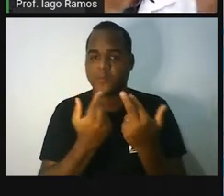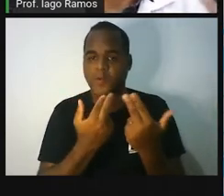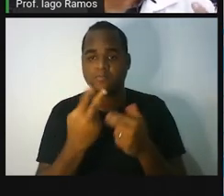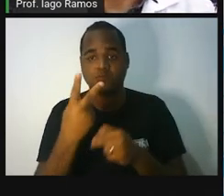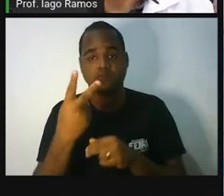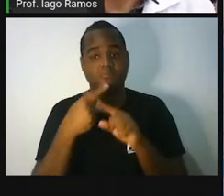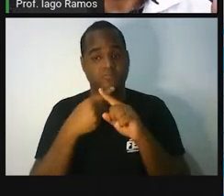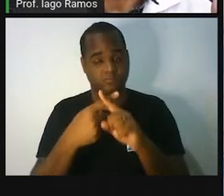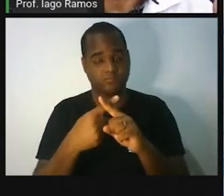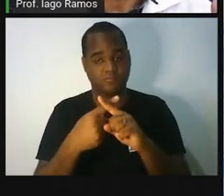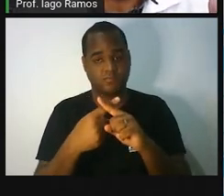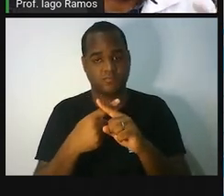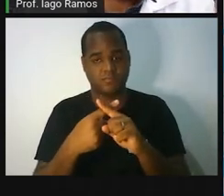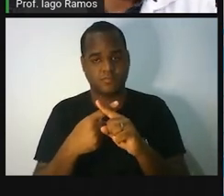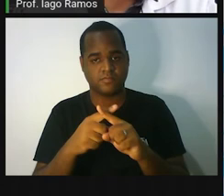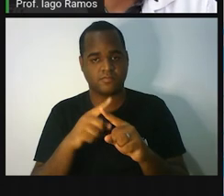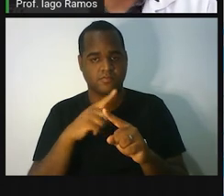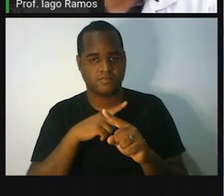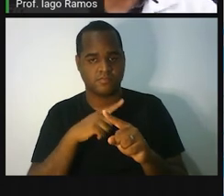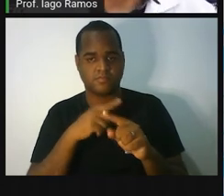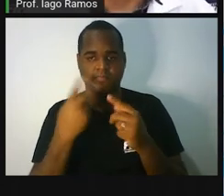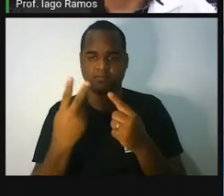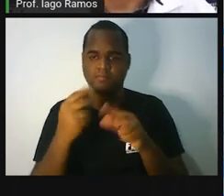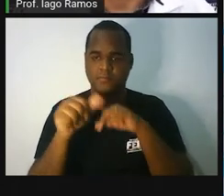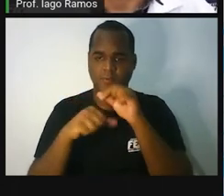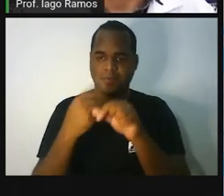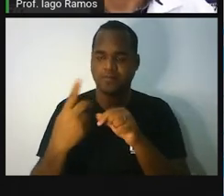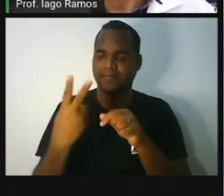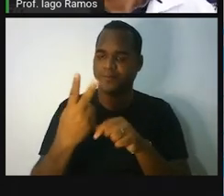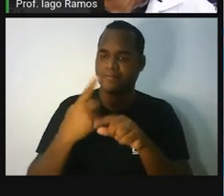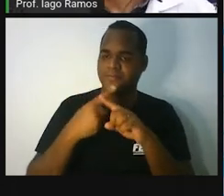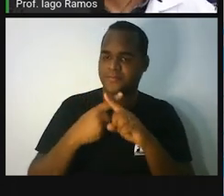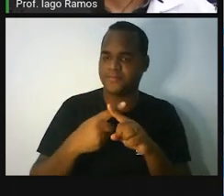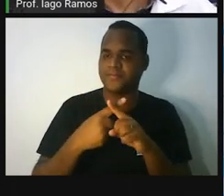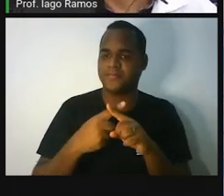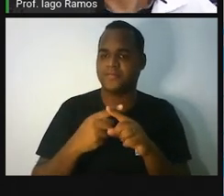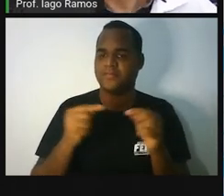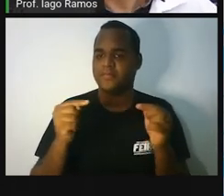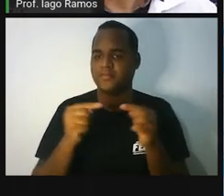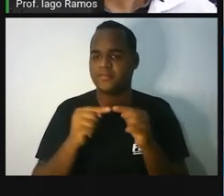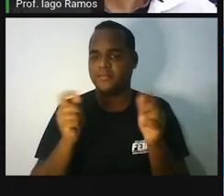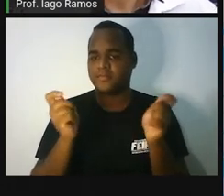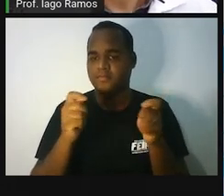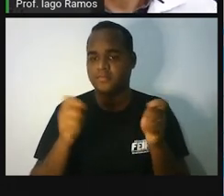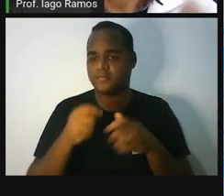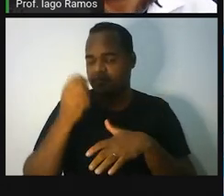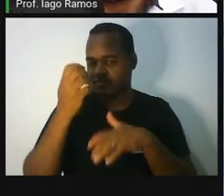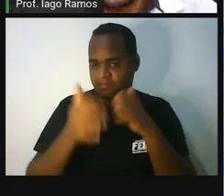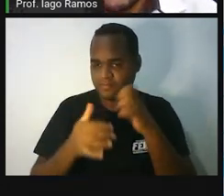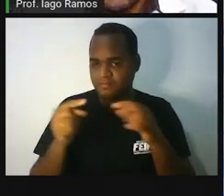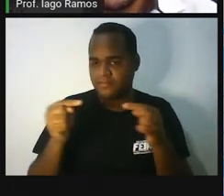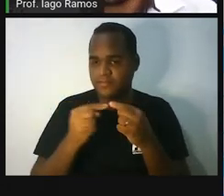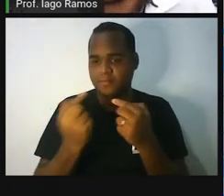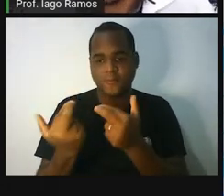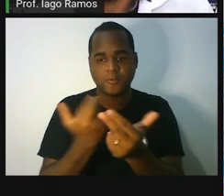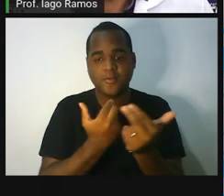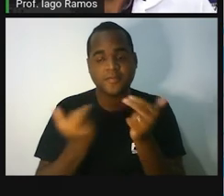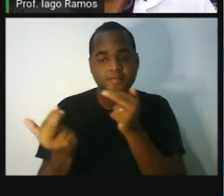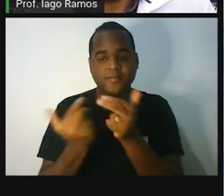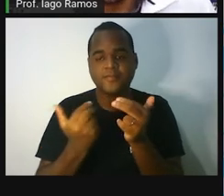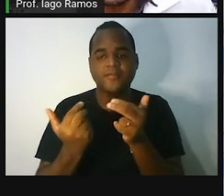igualdade, um número igual ao outro, de um lado você multiplicou por 2, o que você vai ter que fazer com o outro lado para continuar igual?